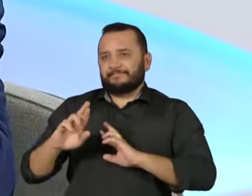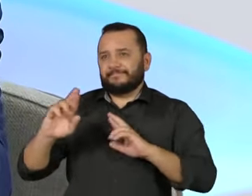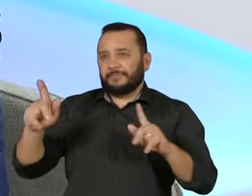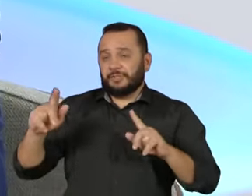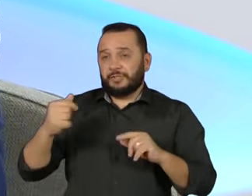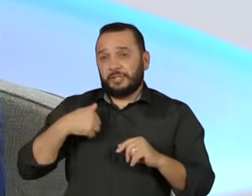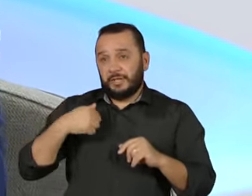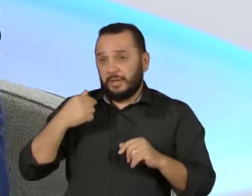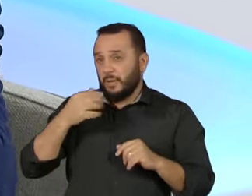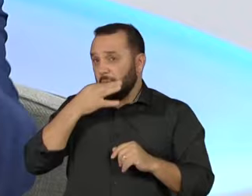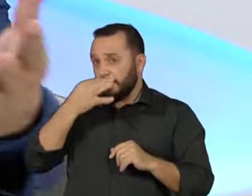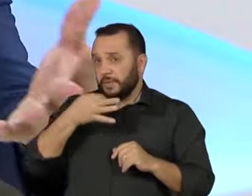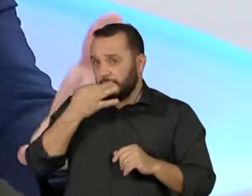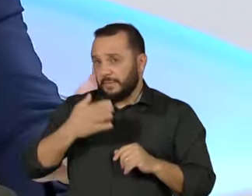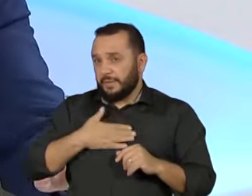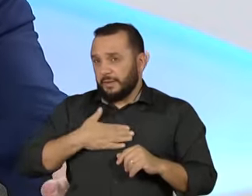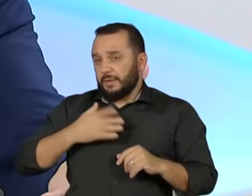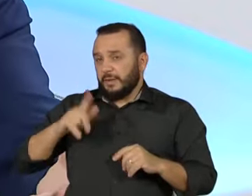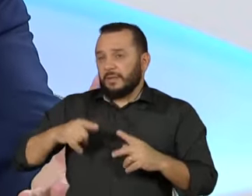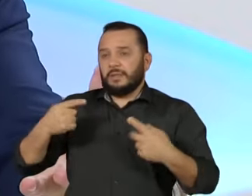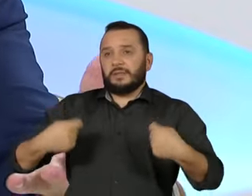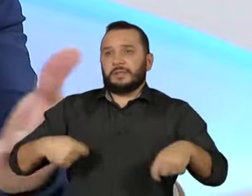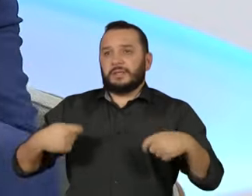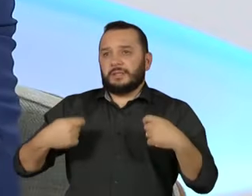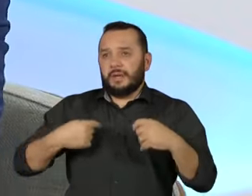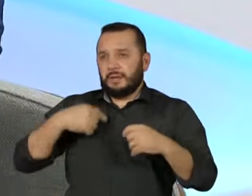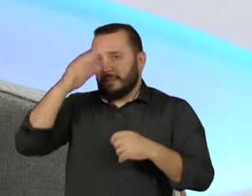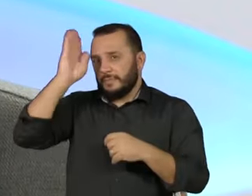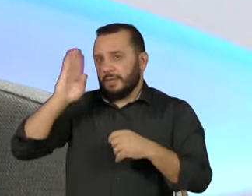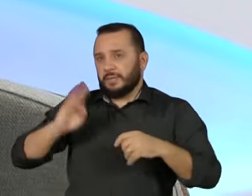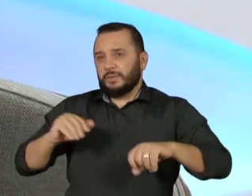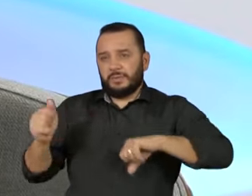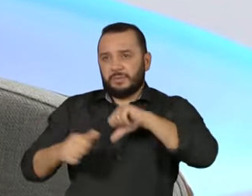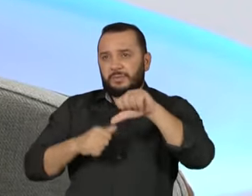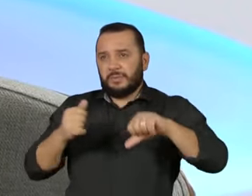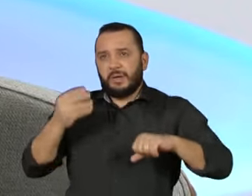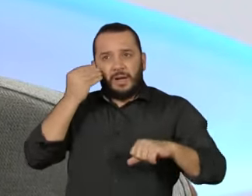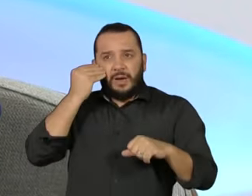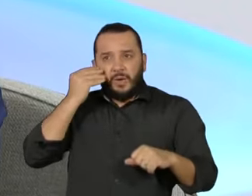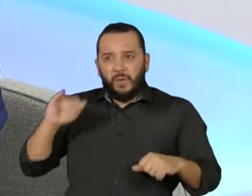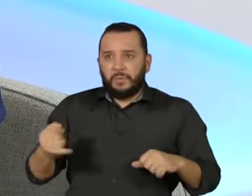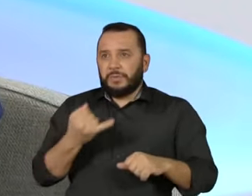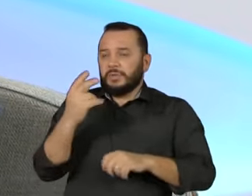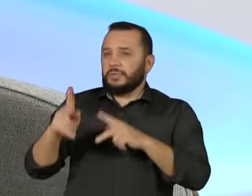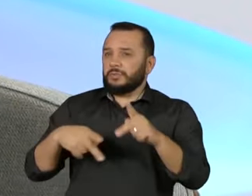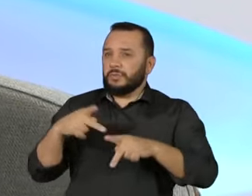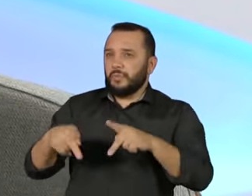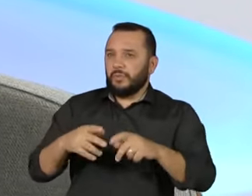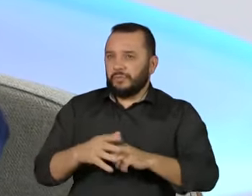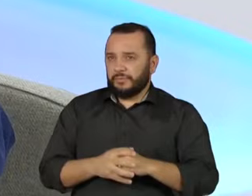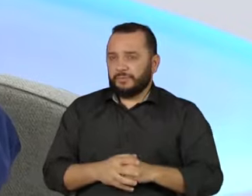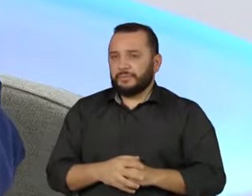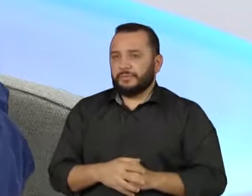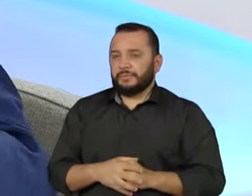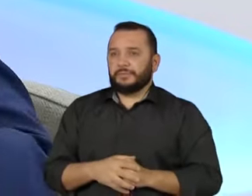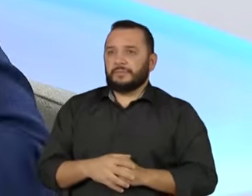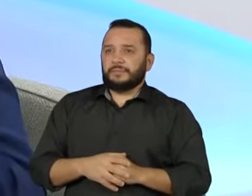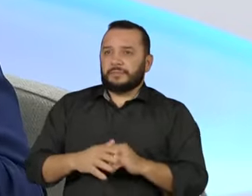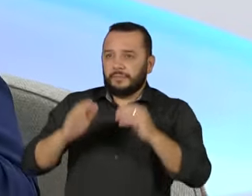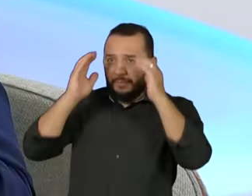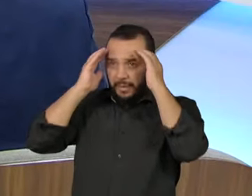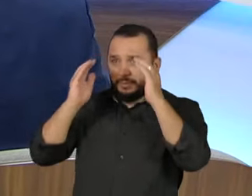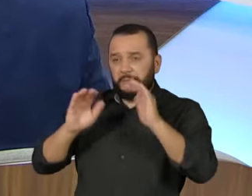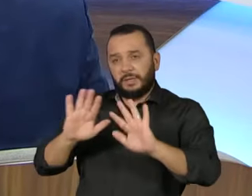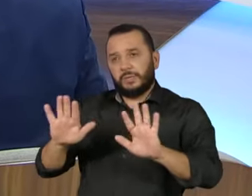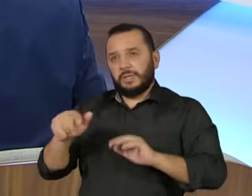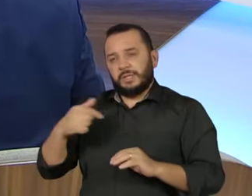necessário para transformar o potencial do nosso país em oportunidade para o nosso povo. Respeito as posições, eu sou